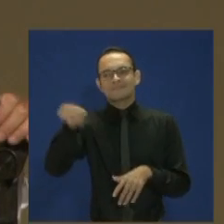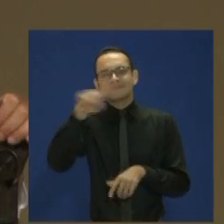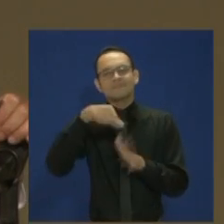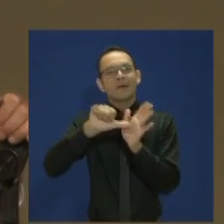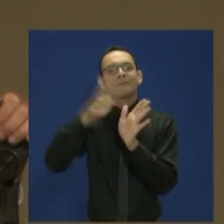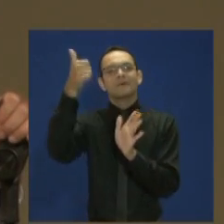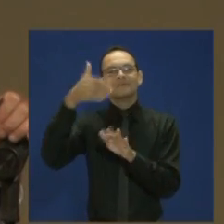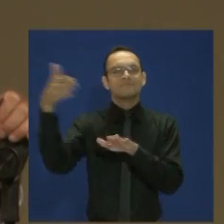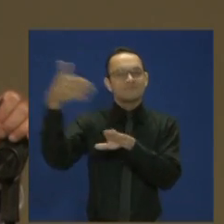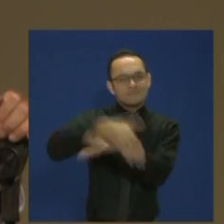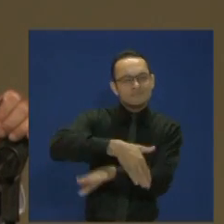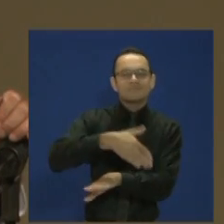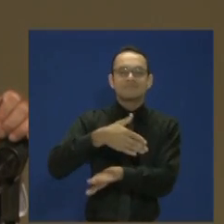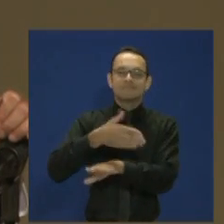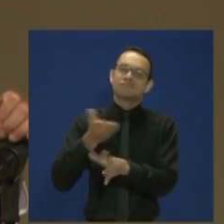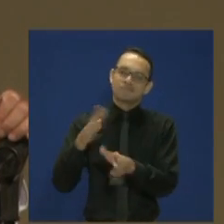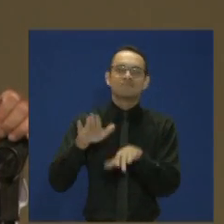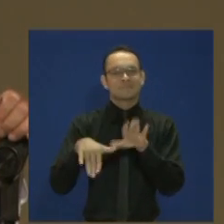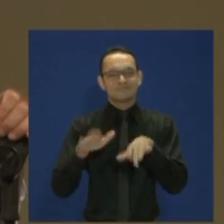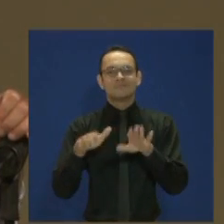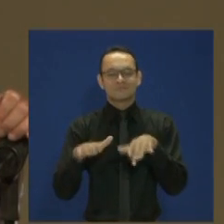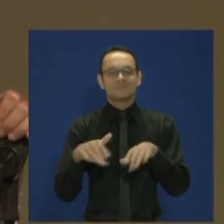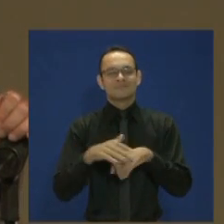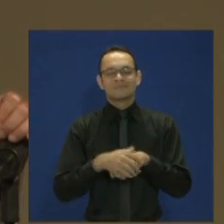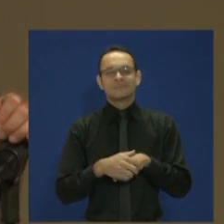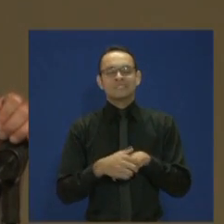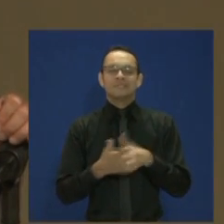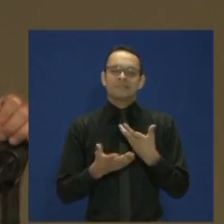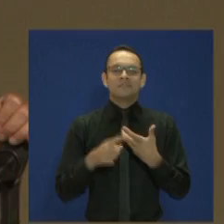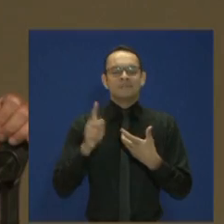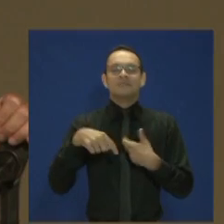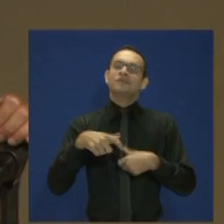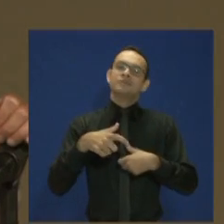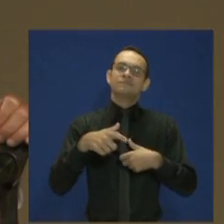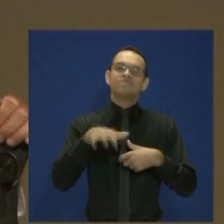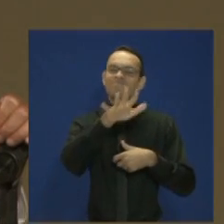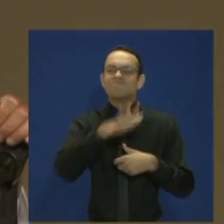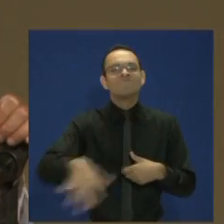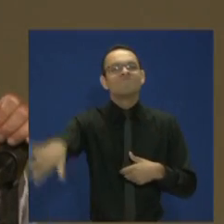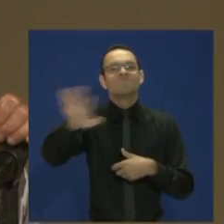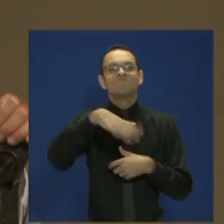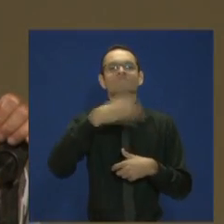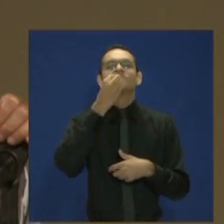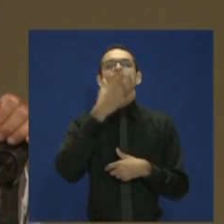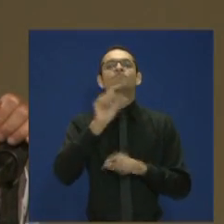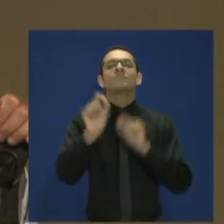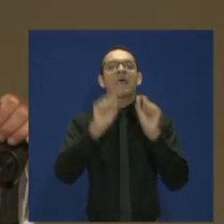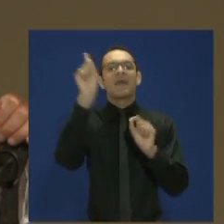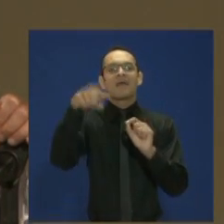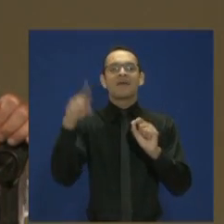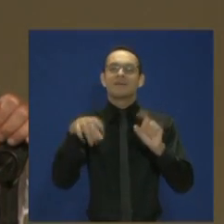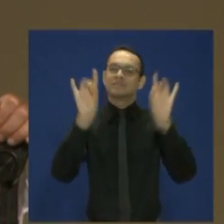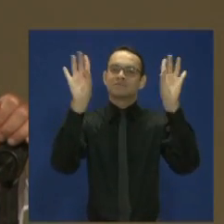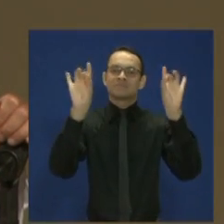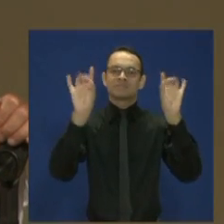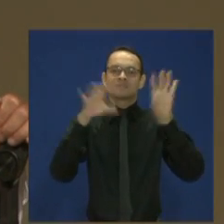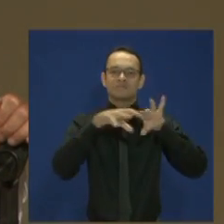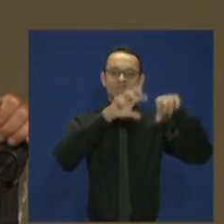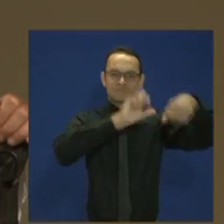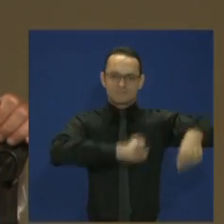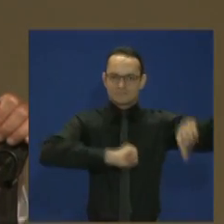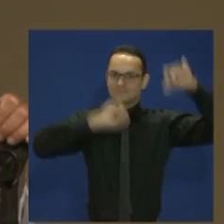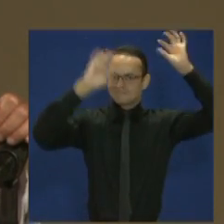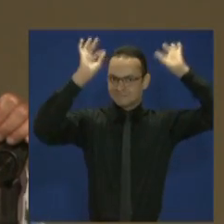vocês nos visitam, que estão nesse espaço, um espaço que foi construído para abrigar as colações de grau, para que